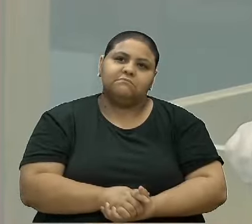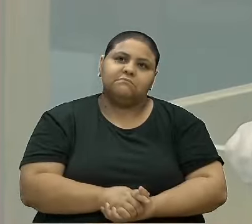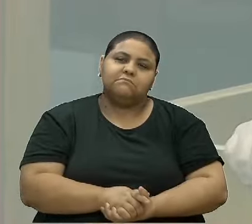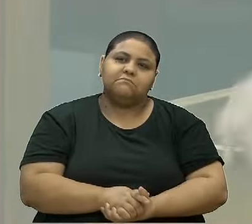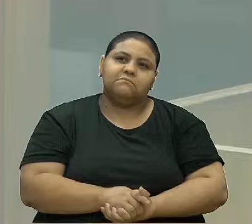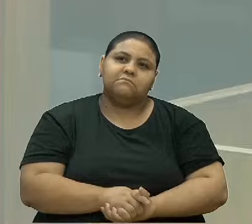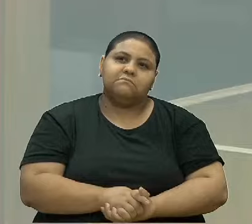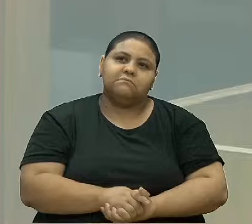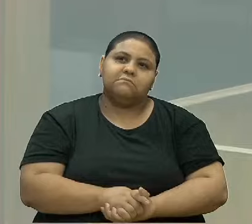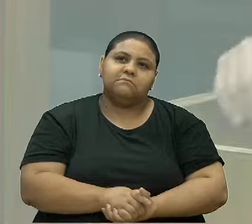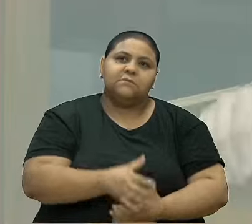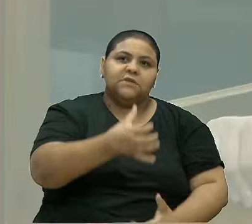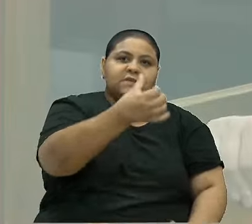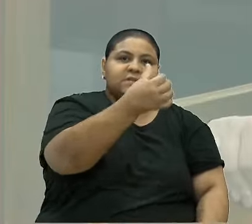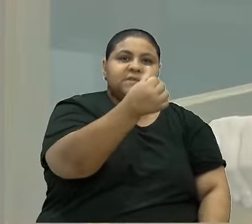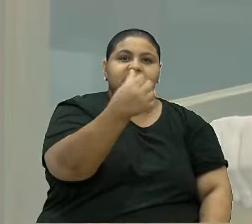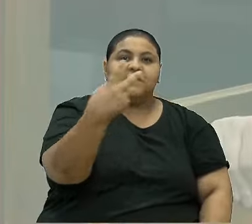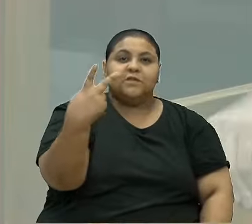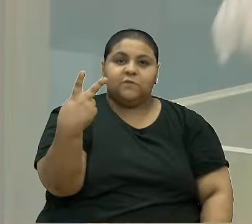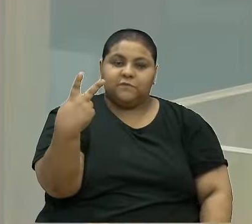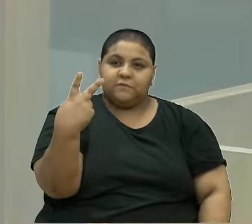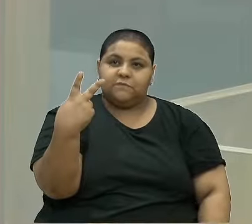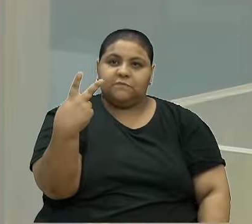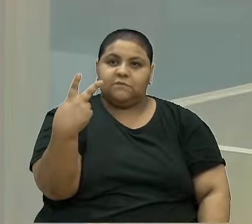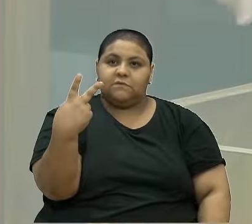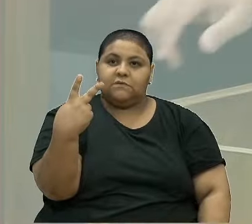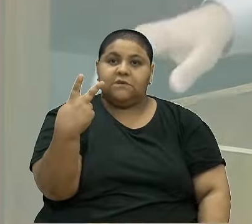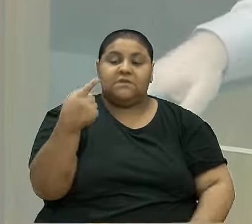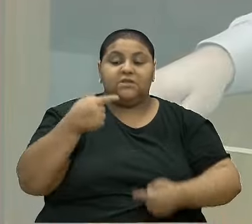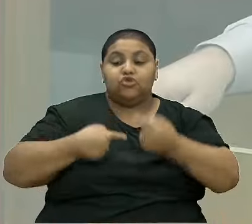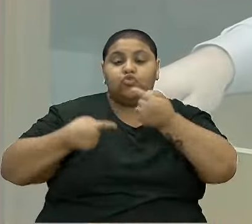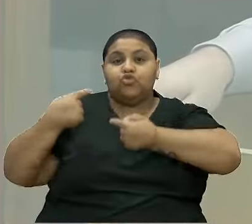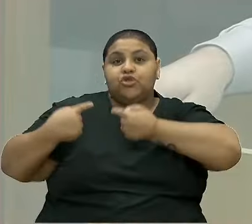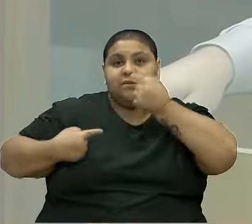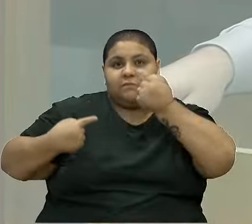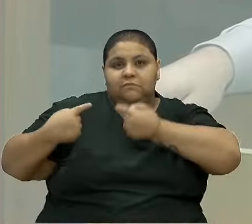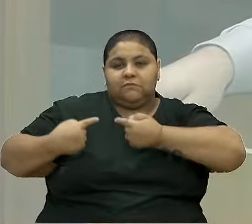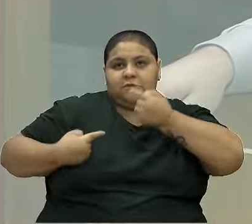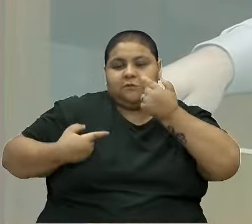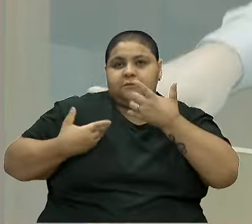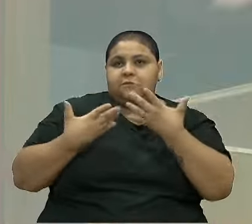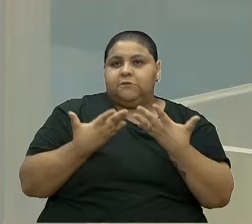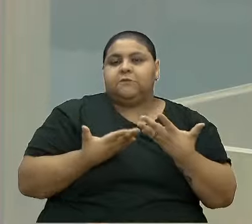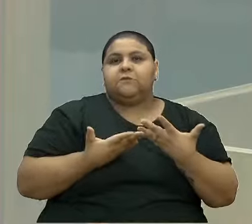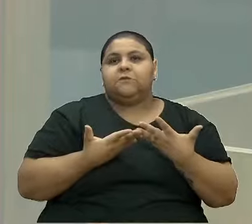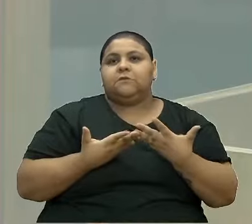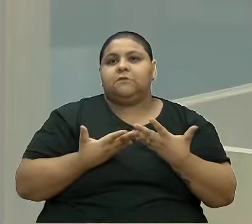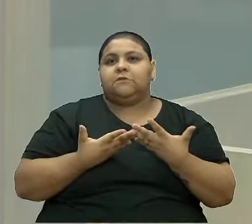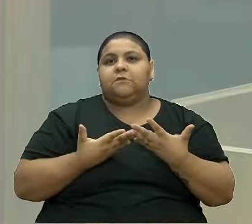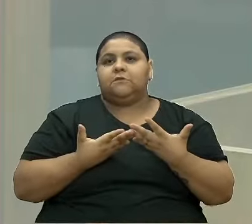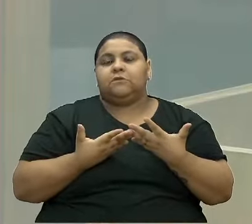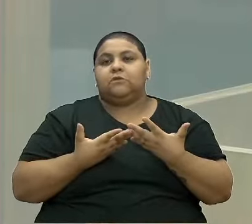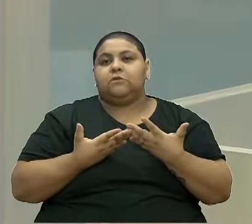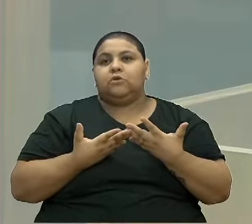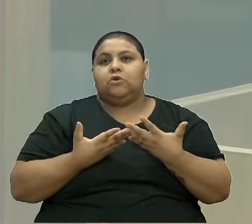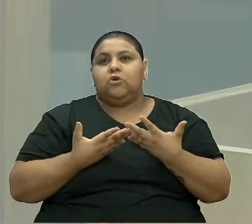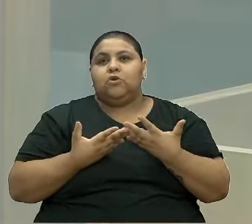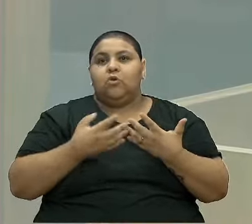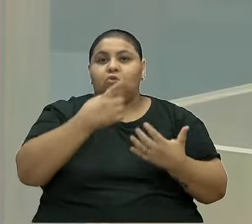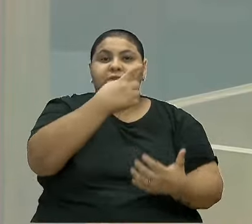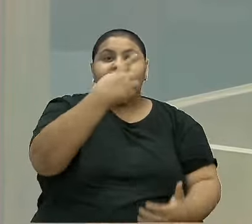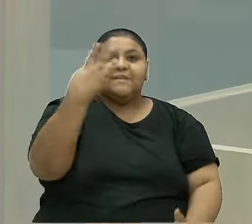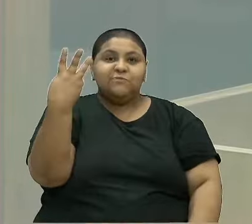Em 1962, se discutia o 13º. Sabe o